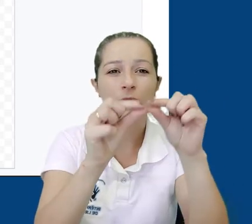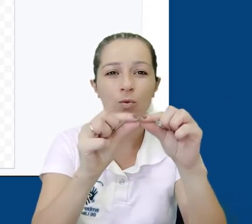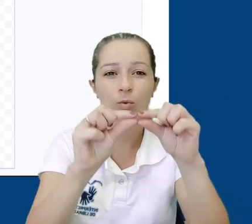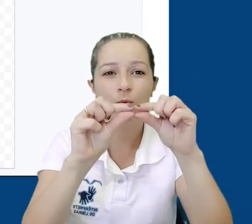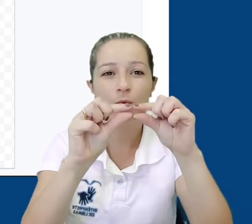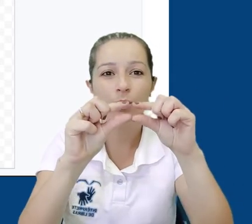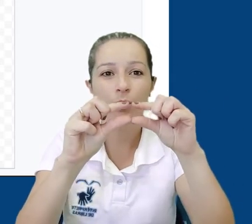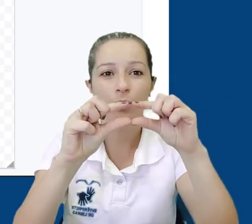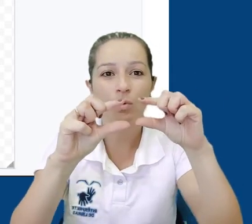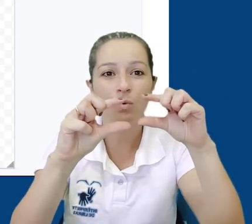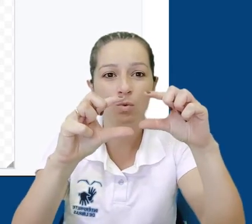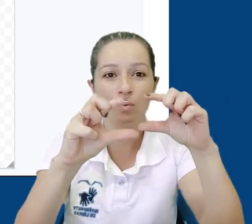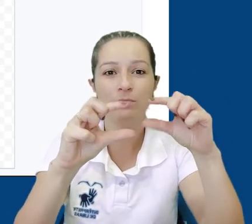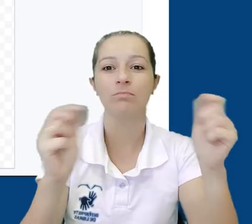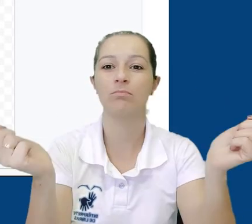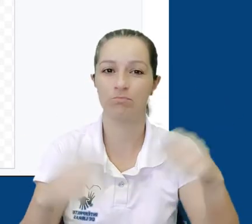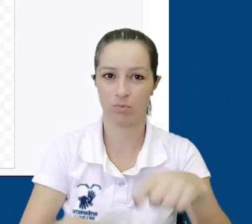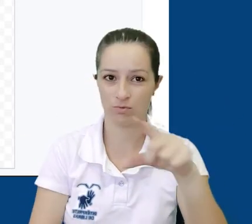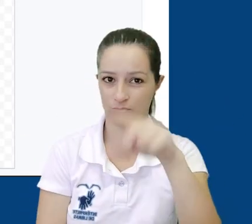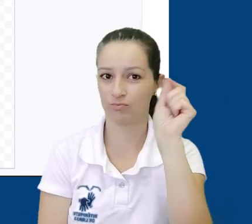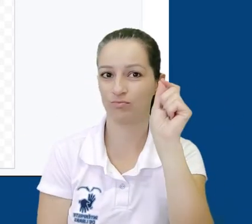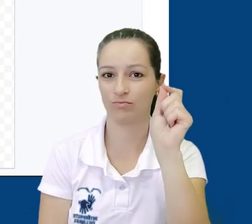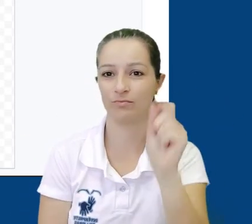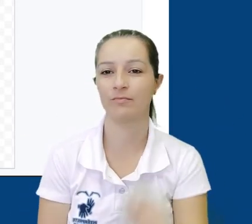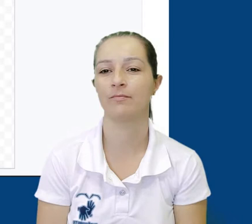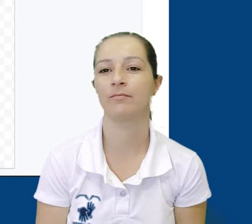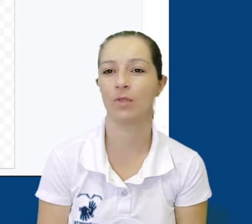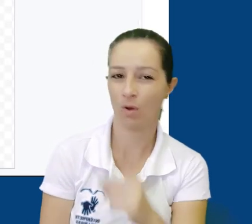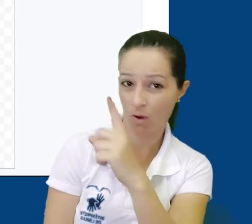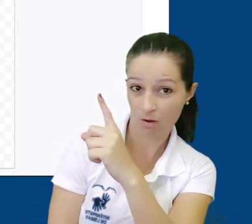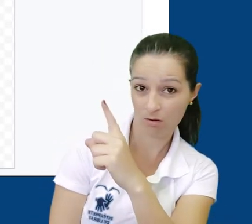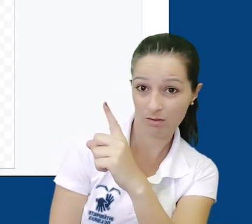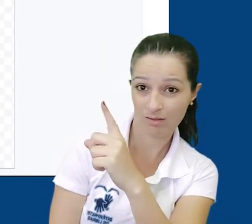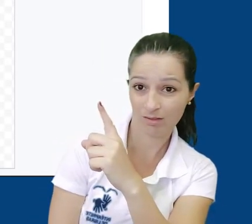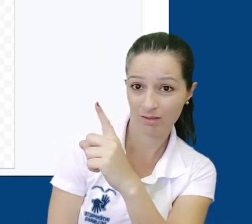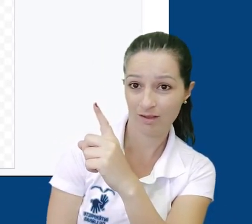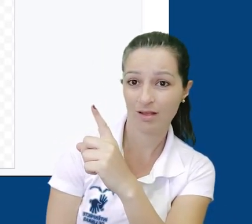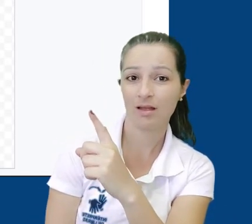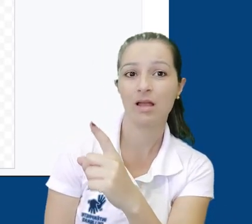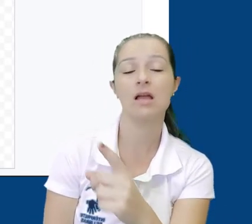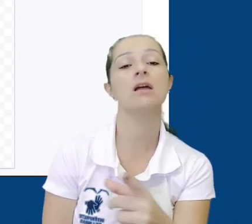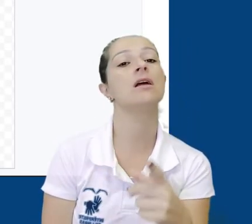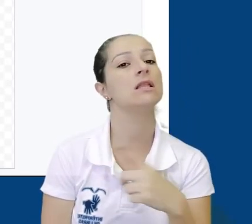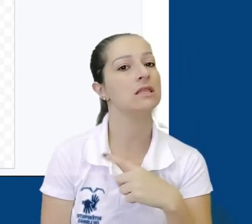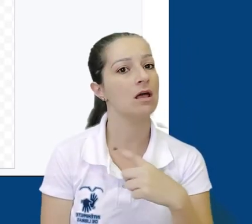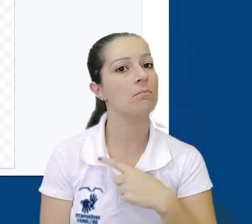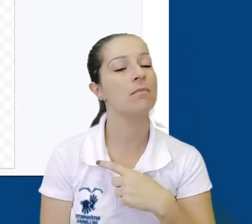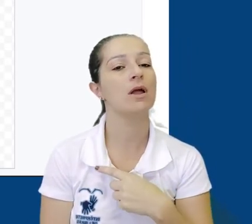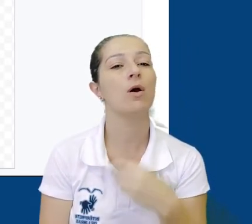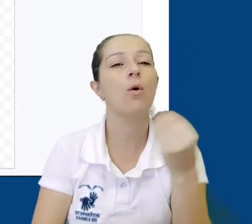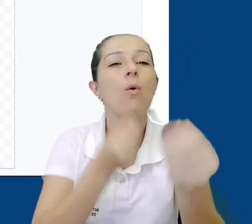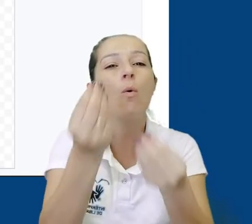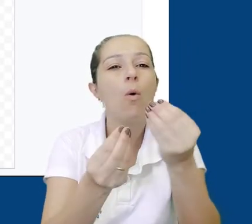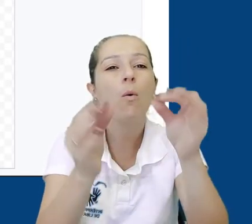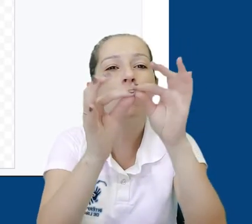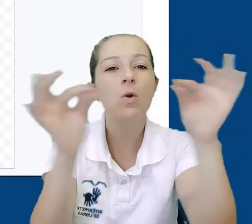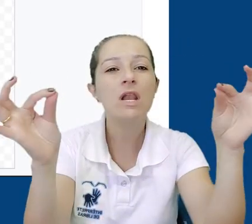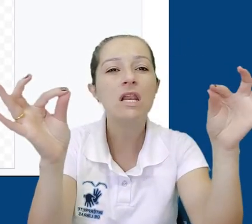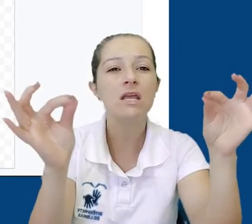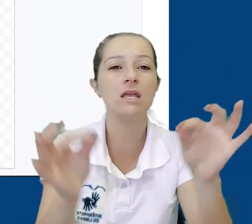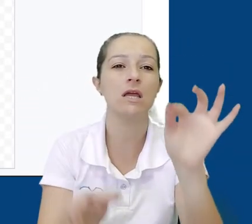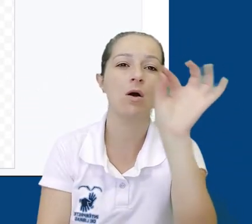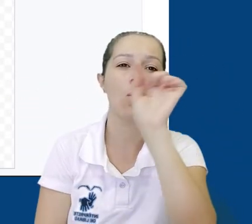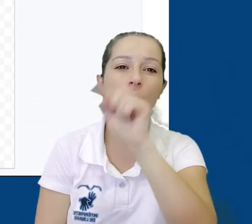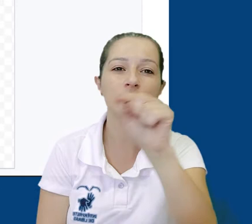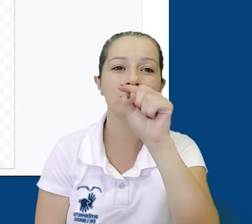linha do nosso traçado. Mais um pouco para o lado direito, na barra de ferramentas, as linhas irregulares nos permitem escolher o tipo de traço que